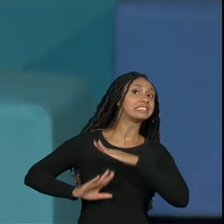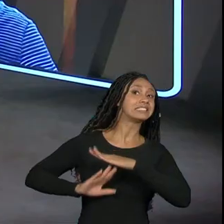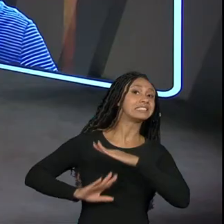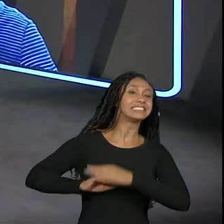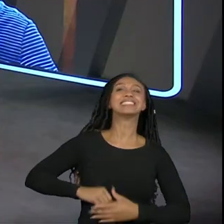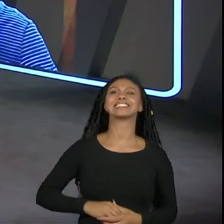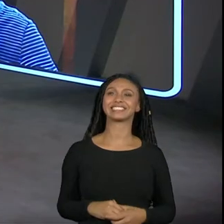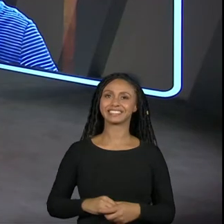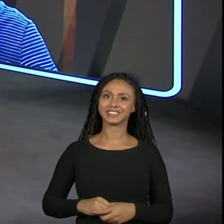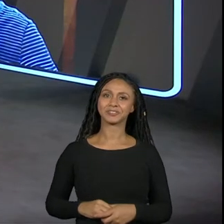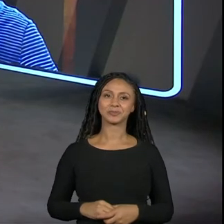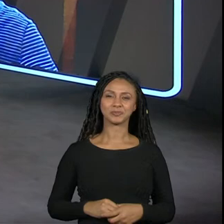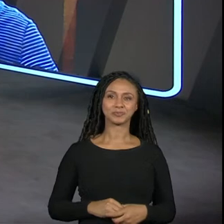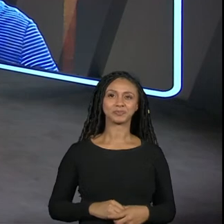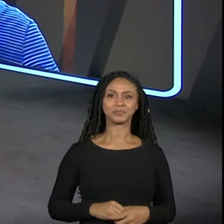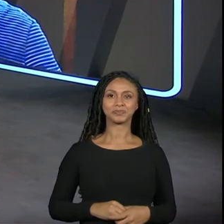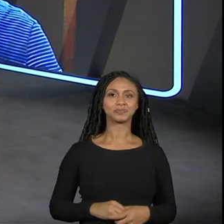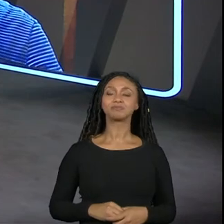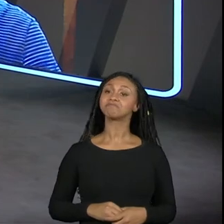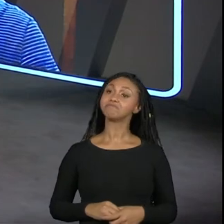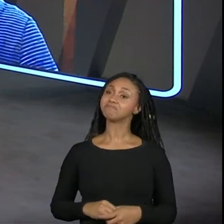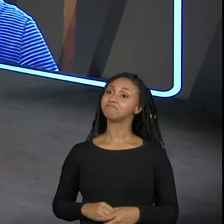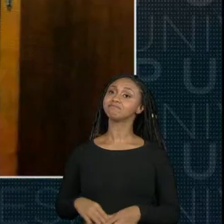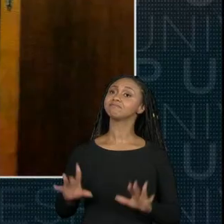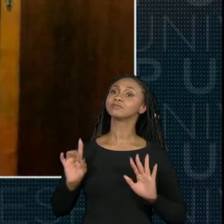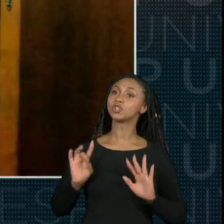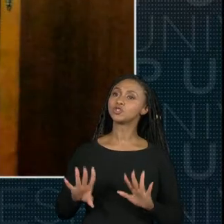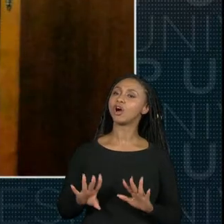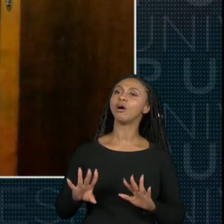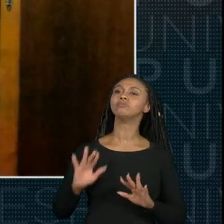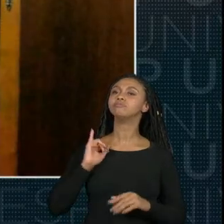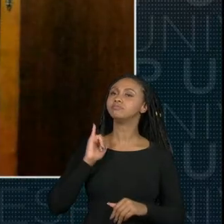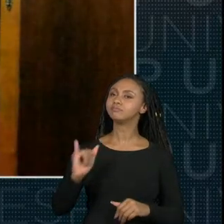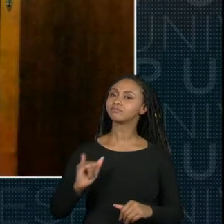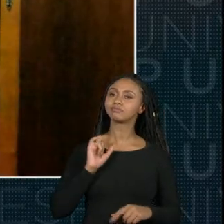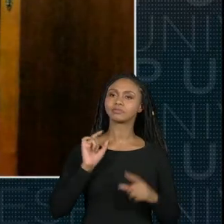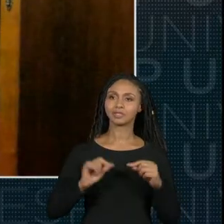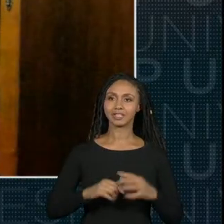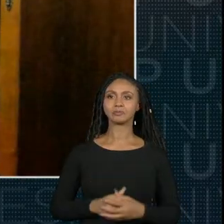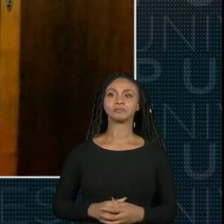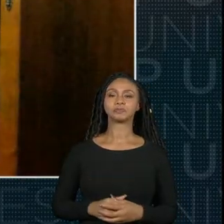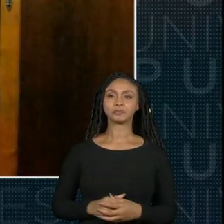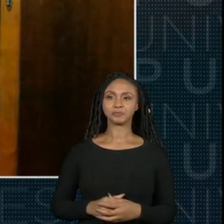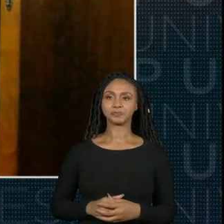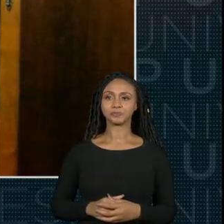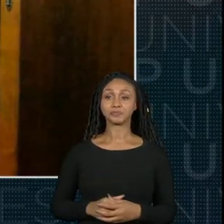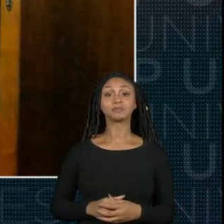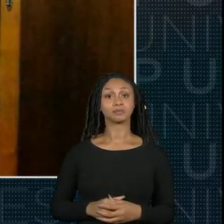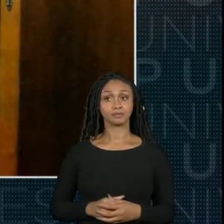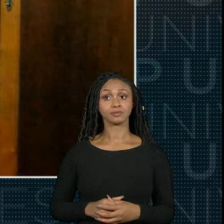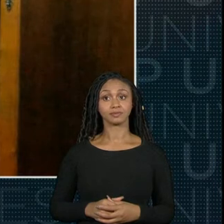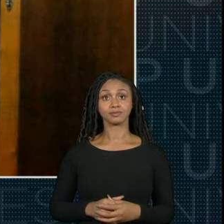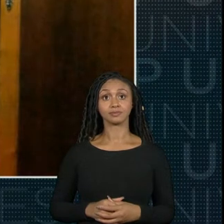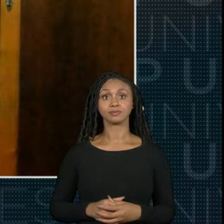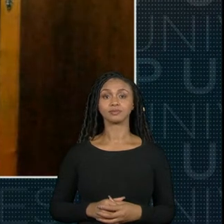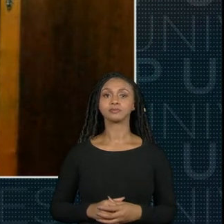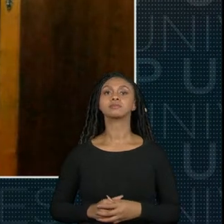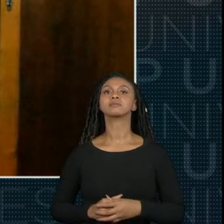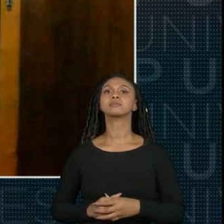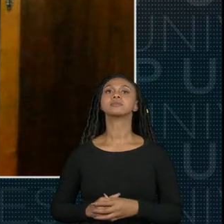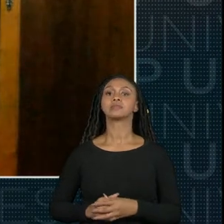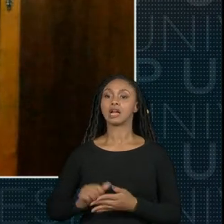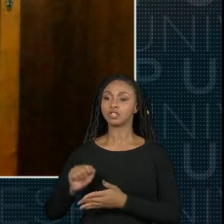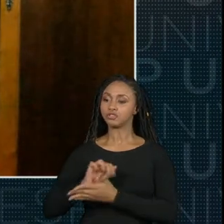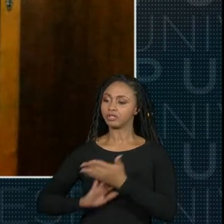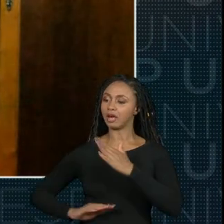minutos não eu queria enfatizar que a atividade prática profissional ela